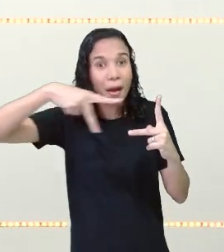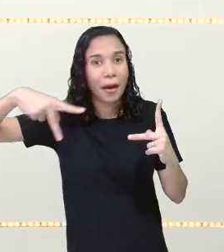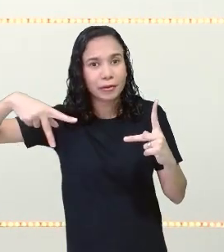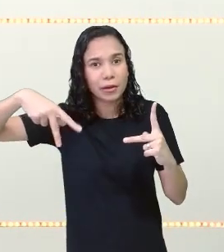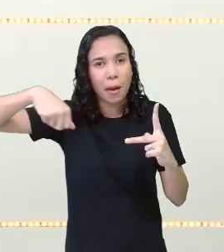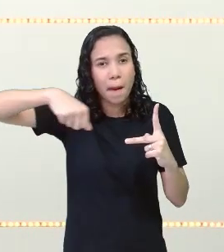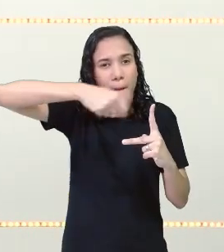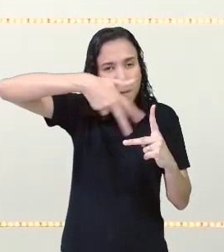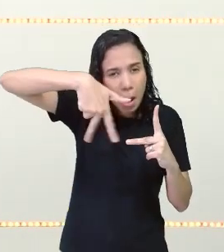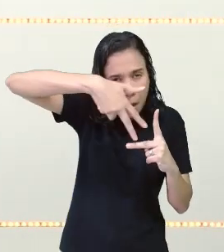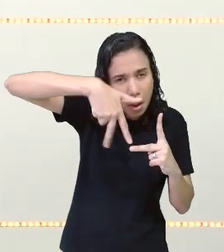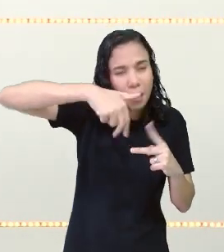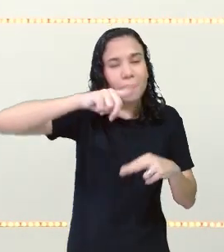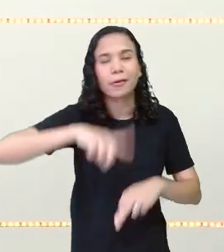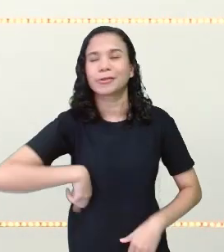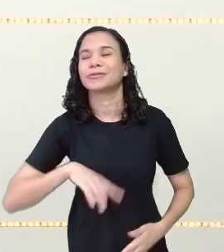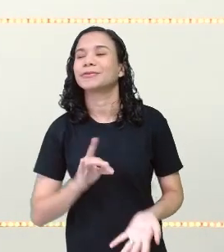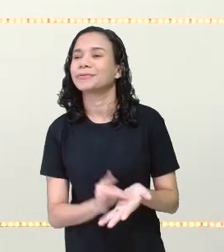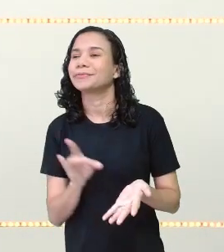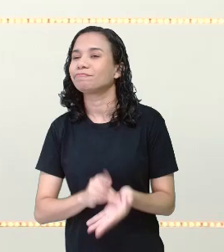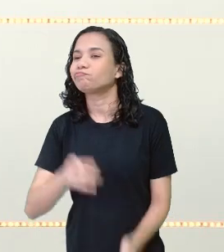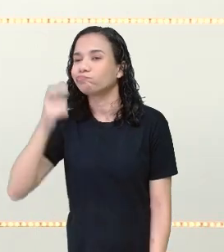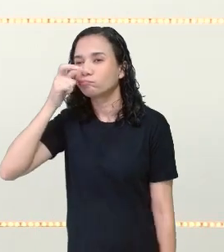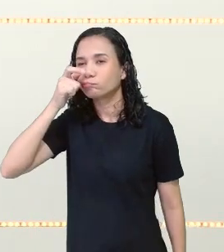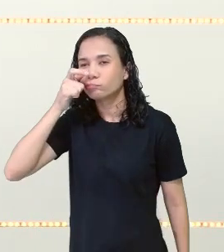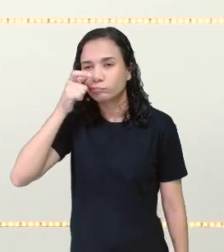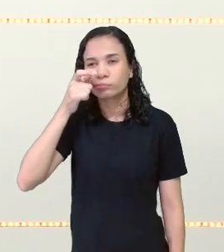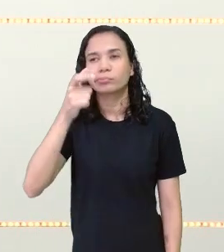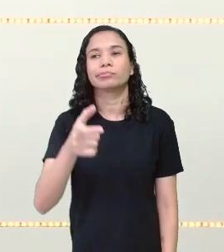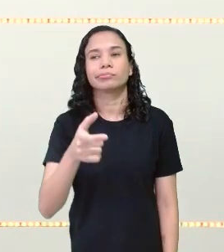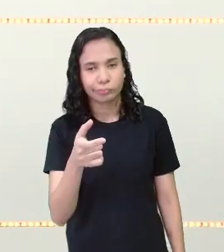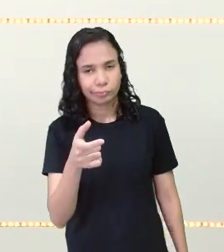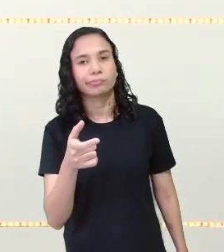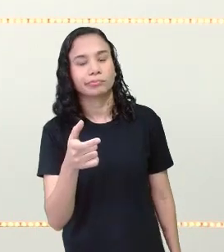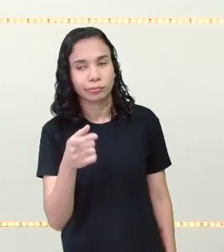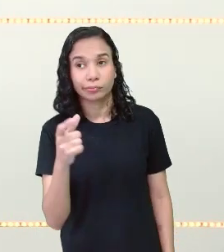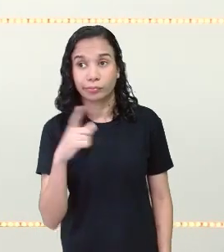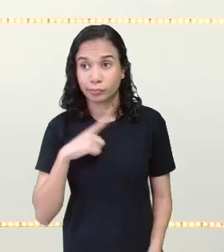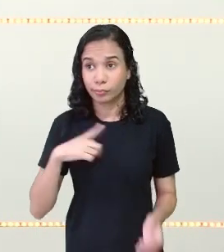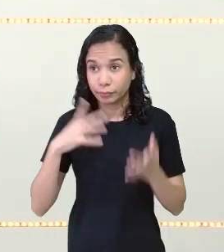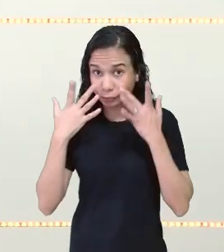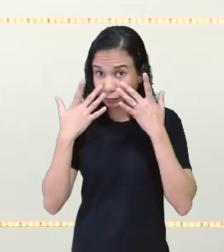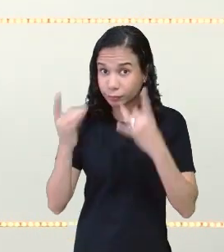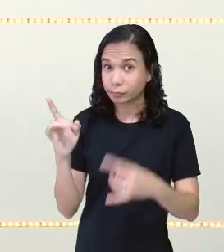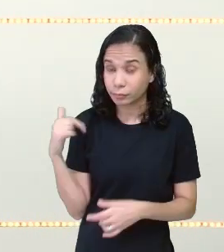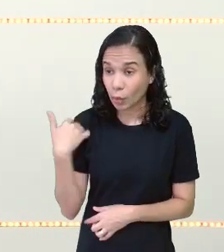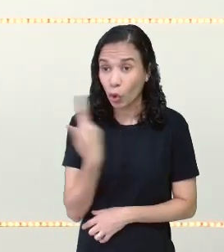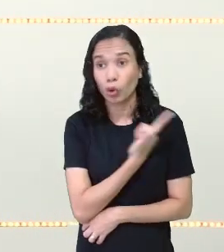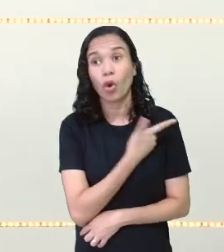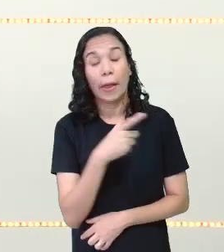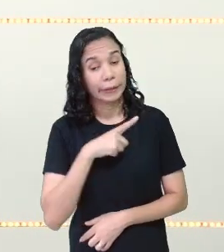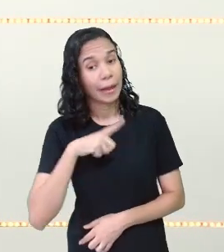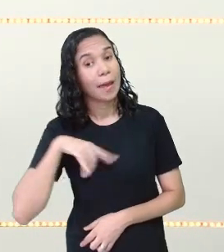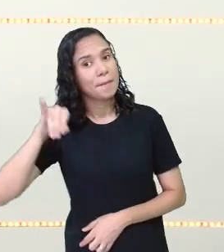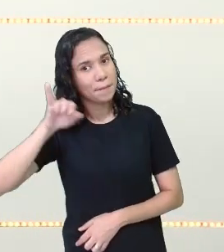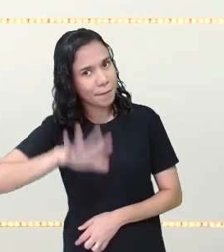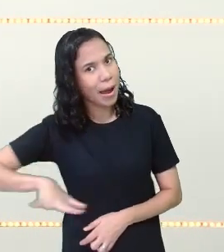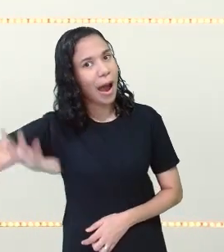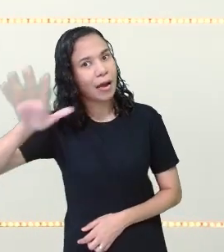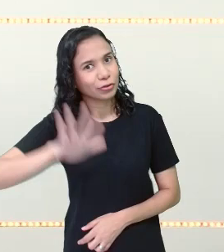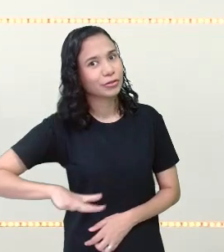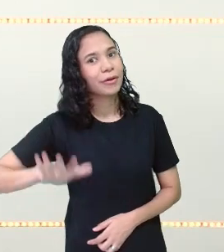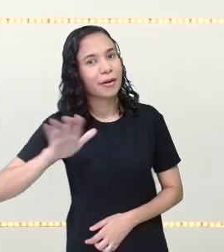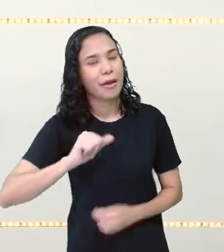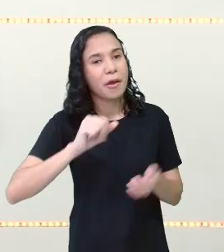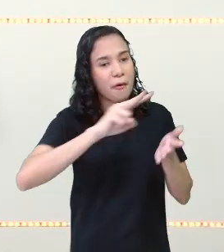gibis são bem interessantes. Chamam nossa atenção. Tem muitas imagens, não é? Tem